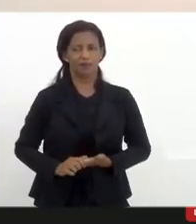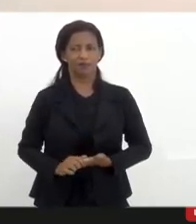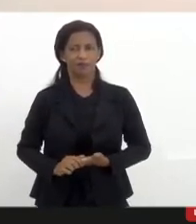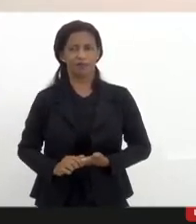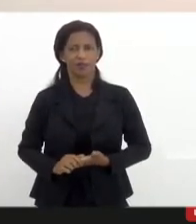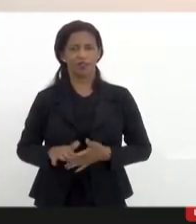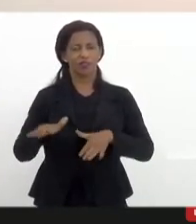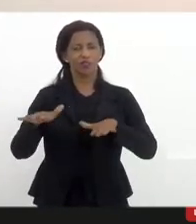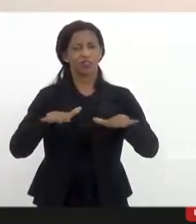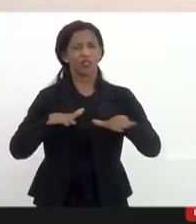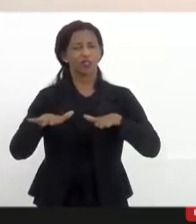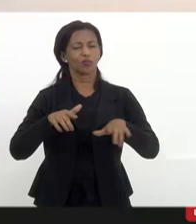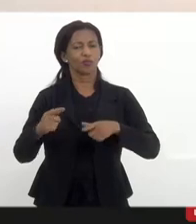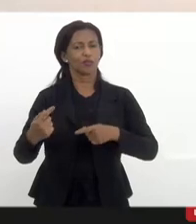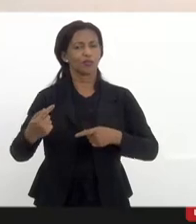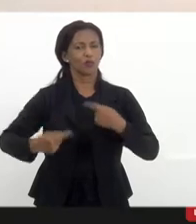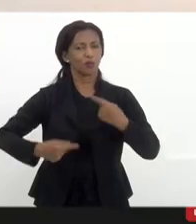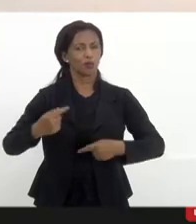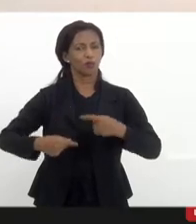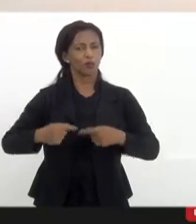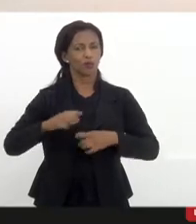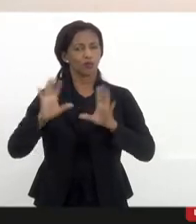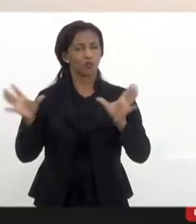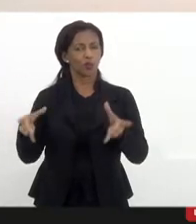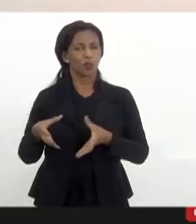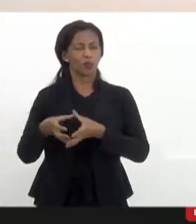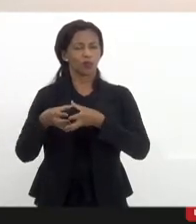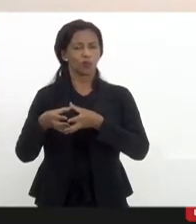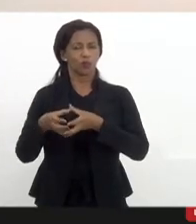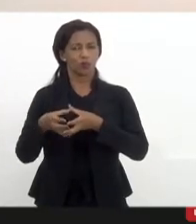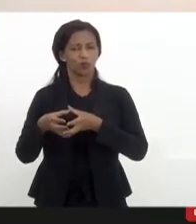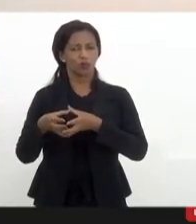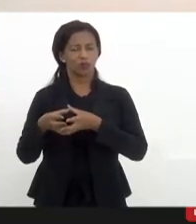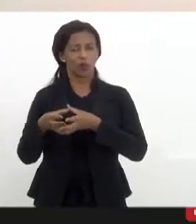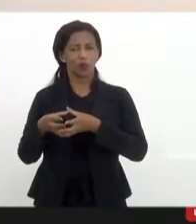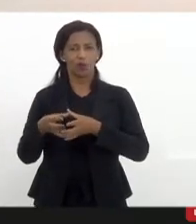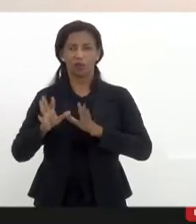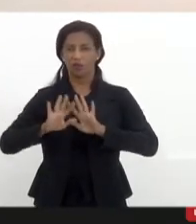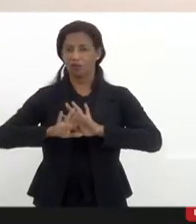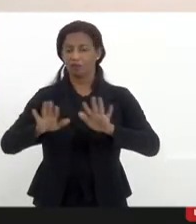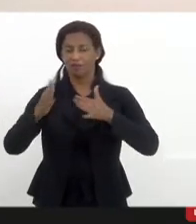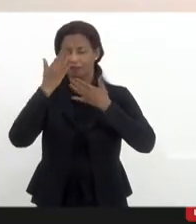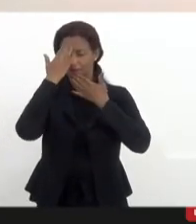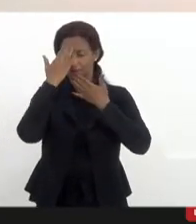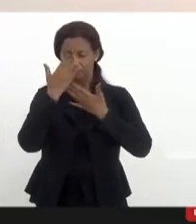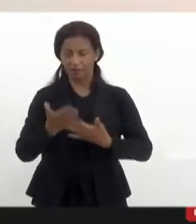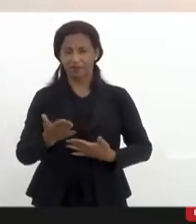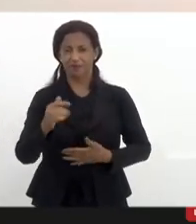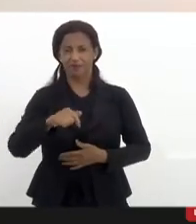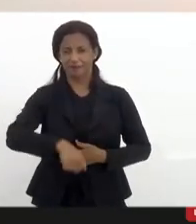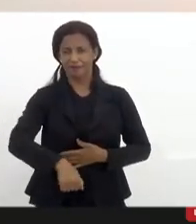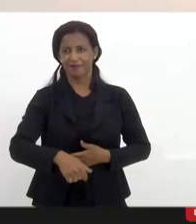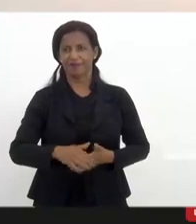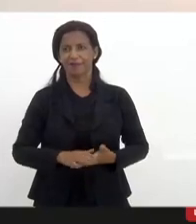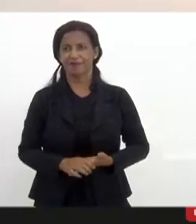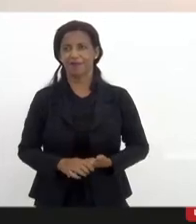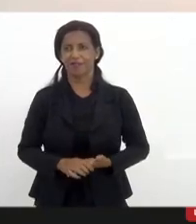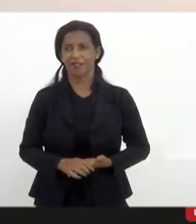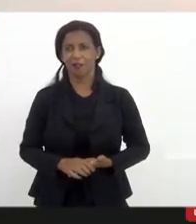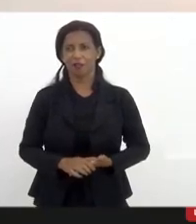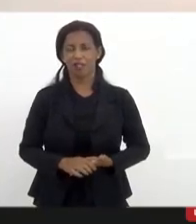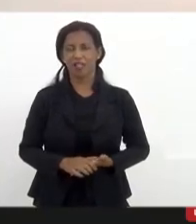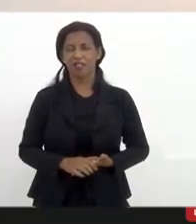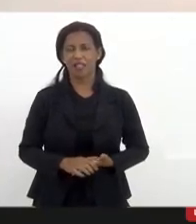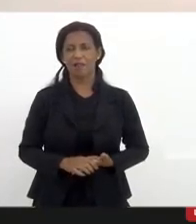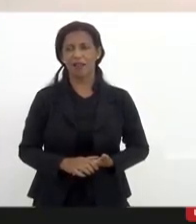autoarticulação política e construção coletiva, então, sem delongas, agradeço aqui a